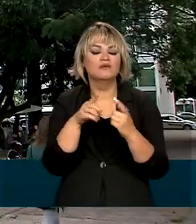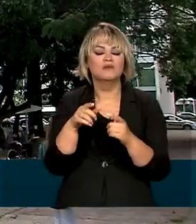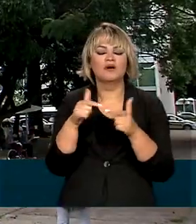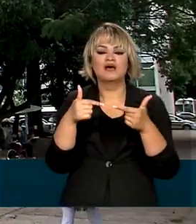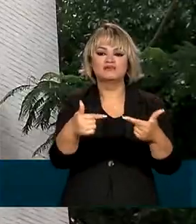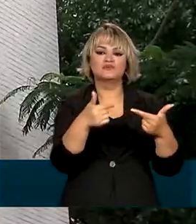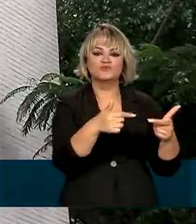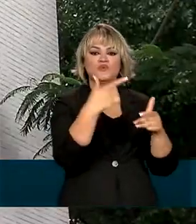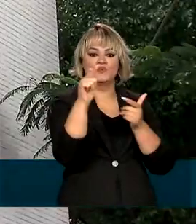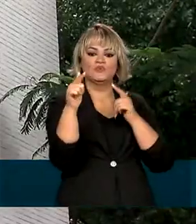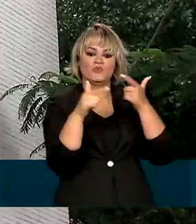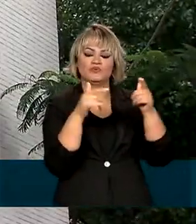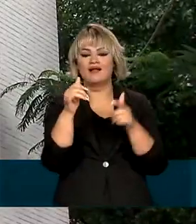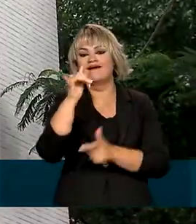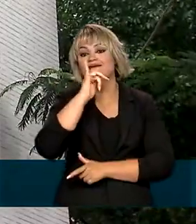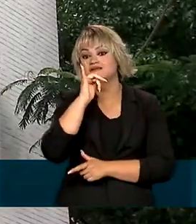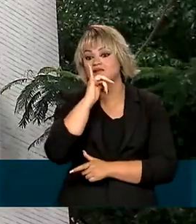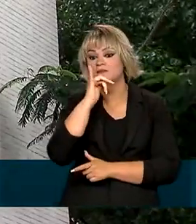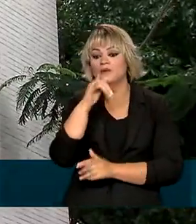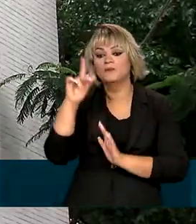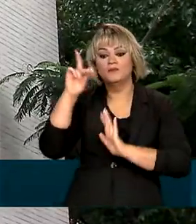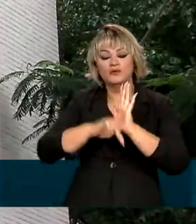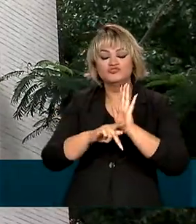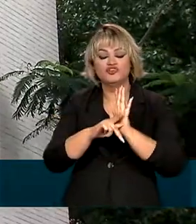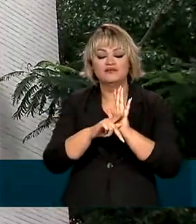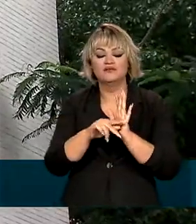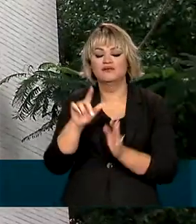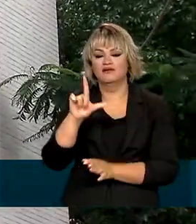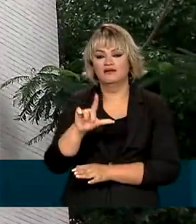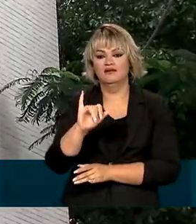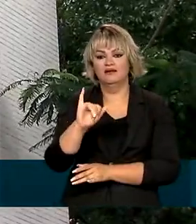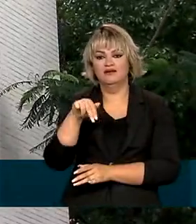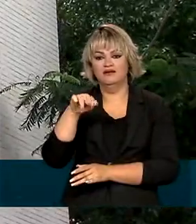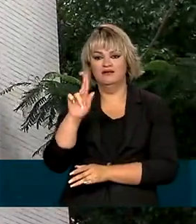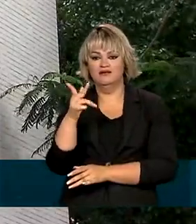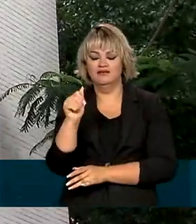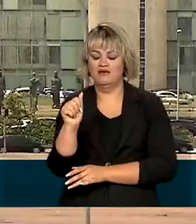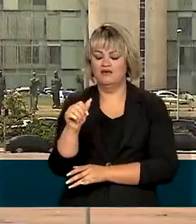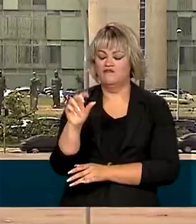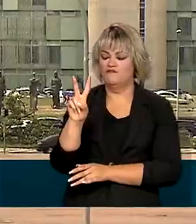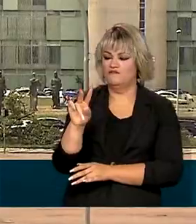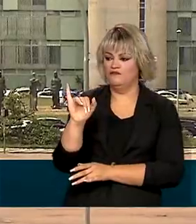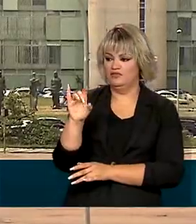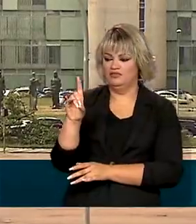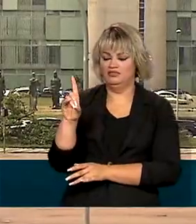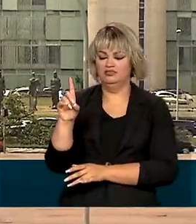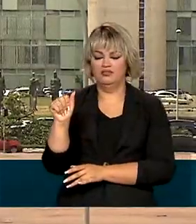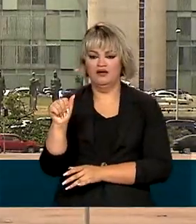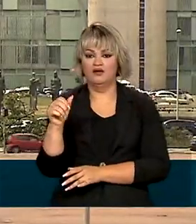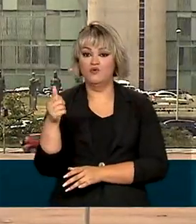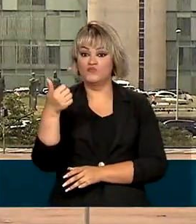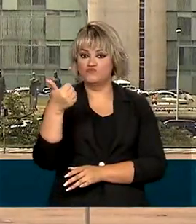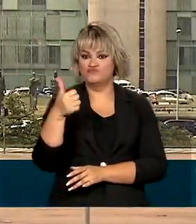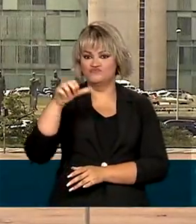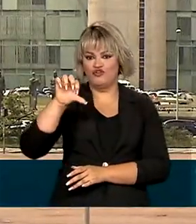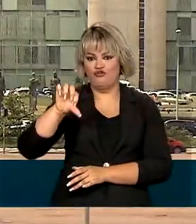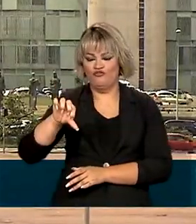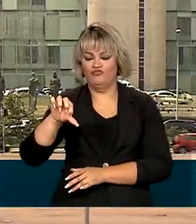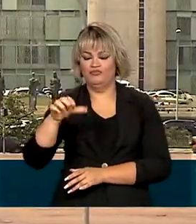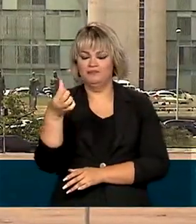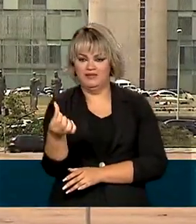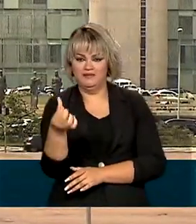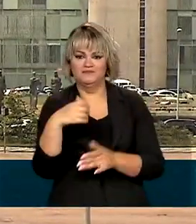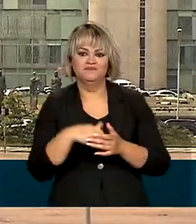iniciativas. Uma delas é o projeto piloto Linha Vida 196, que vai começar pelo Distrito Federal,